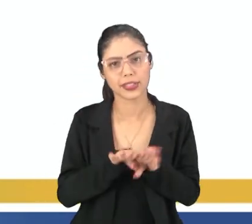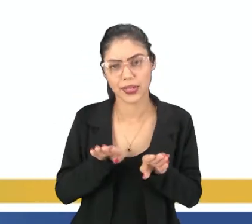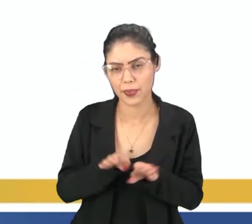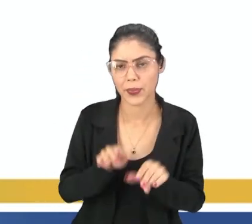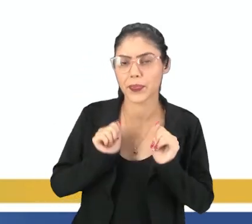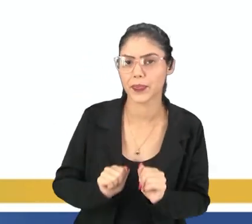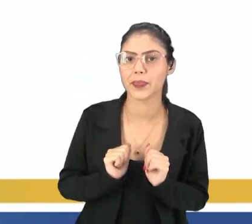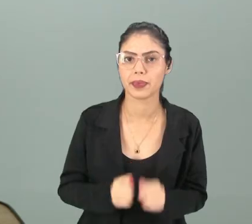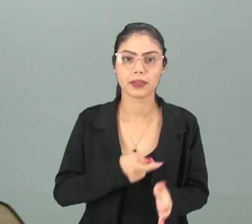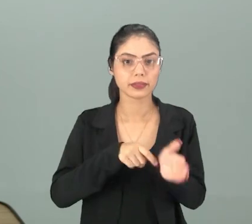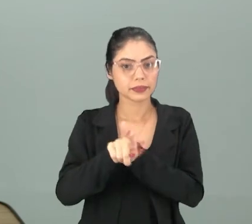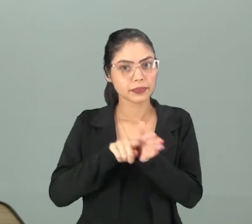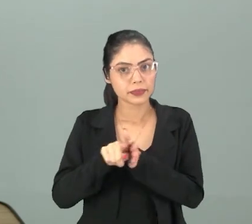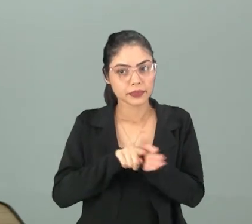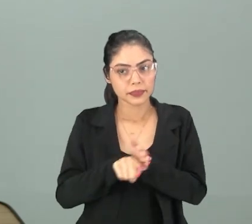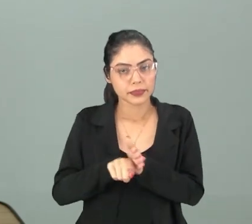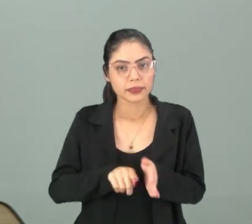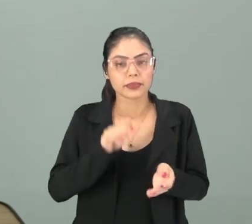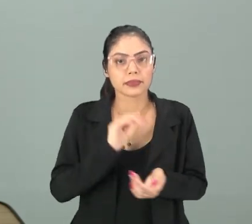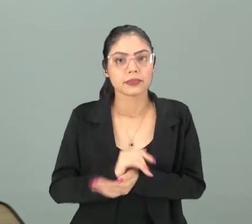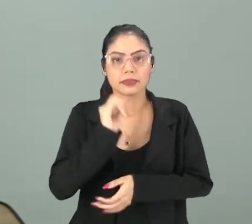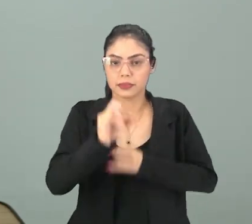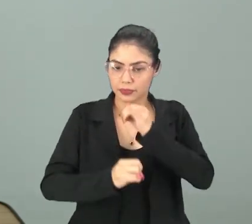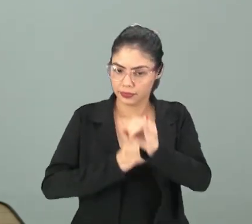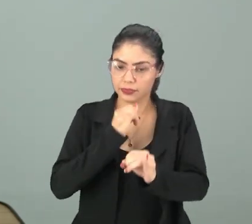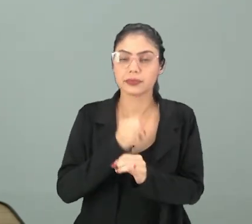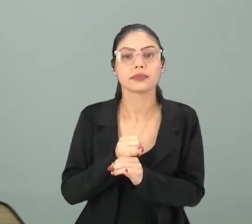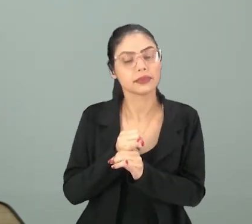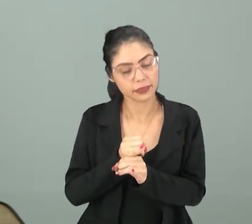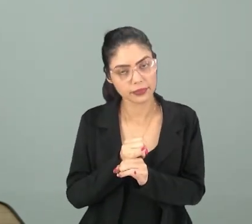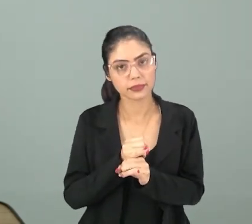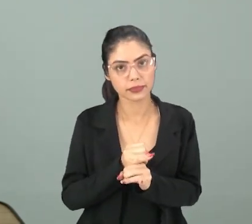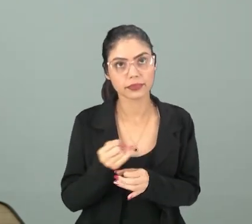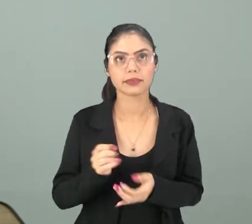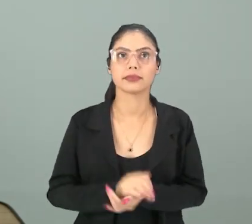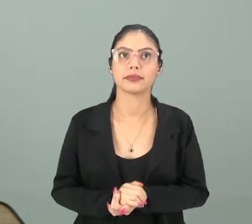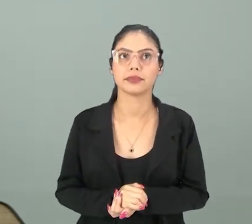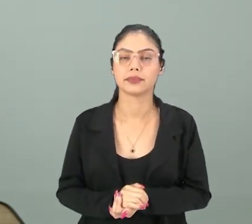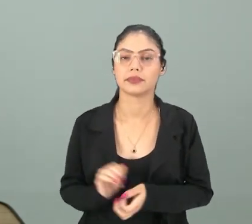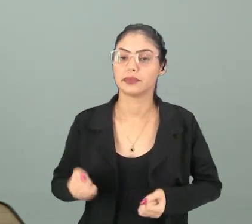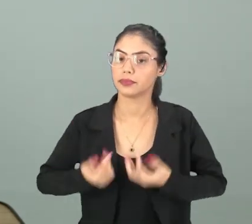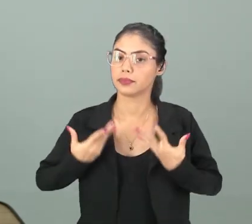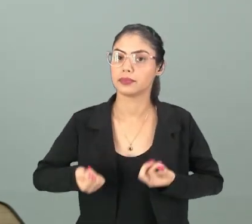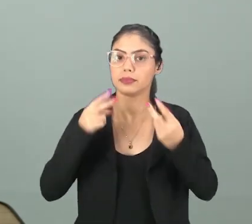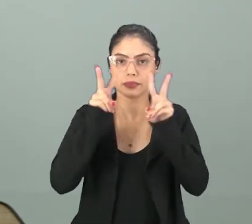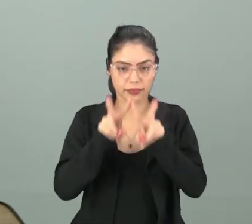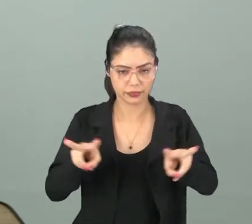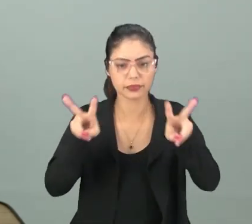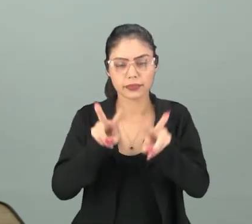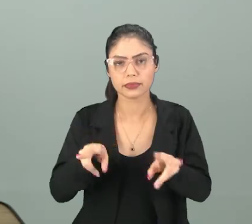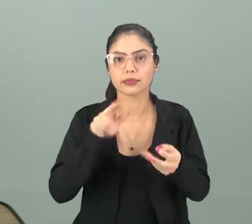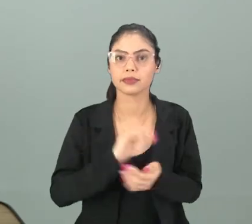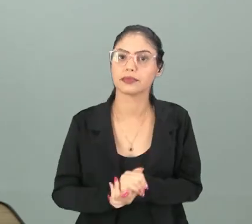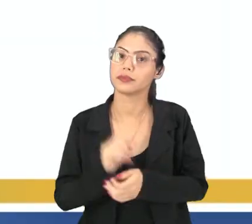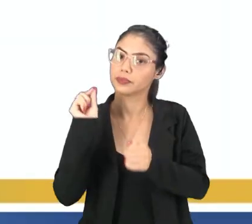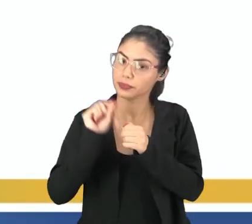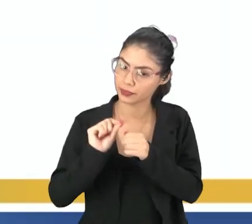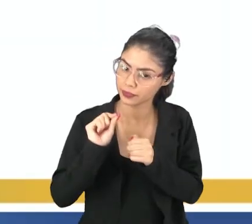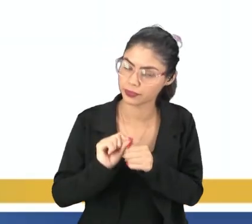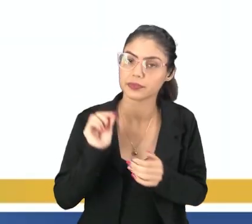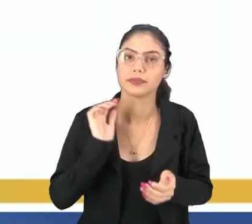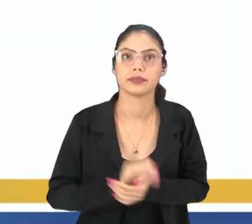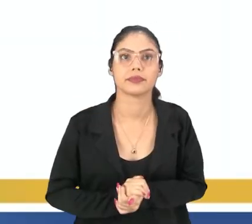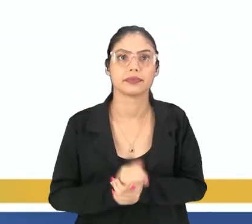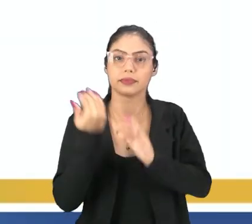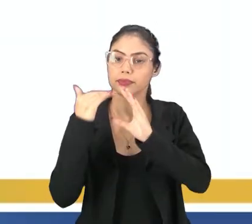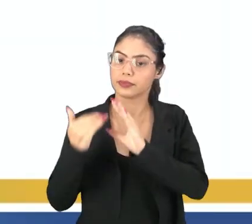que você pode estar pesquisando aí na internet, né? Poemas visuais Que ele está falando Está